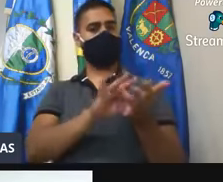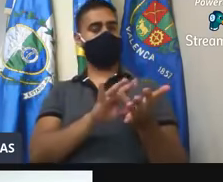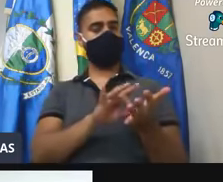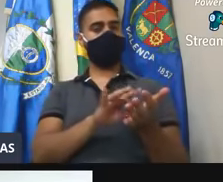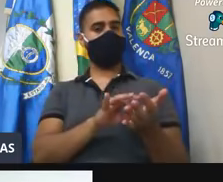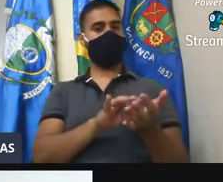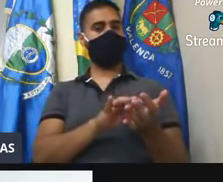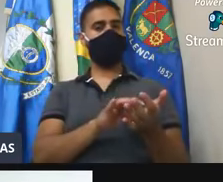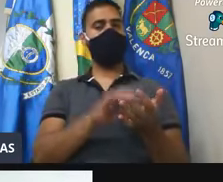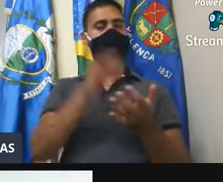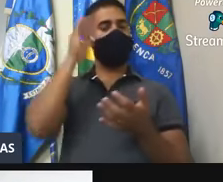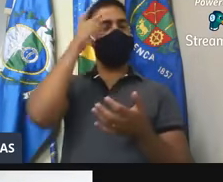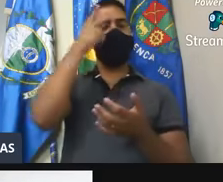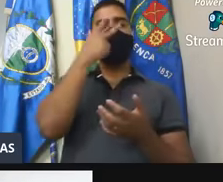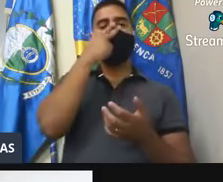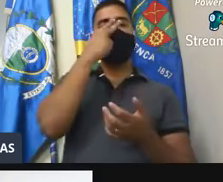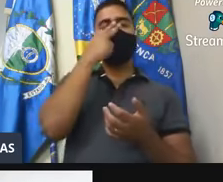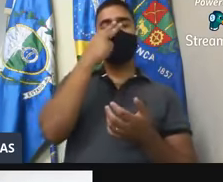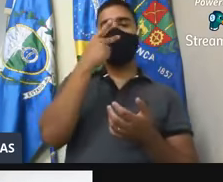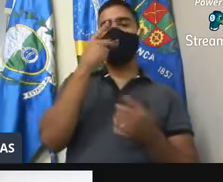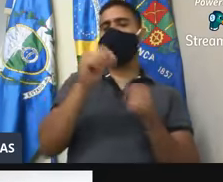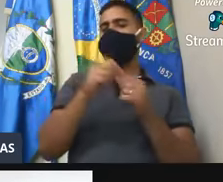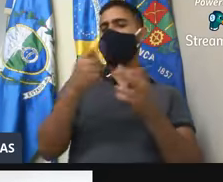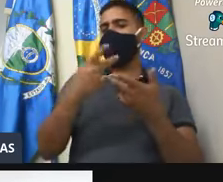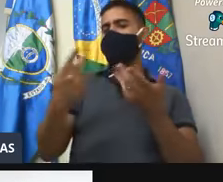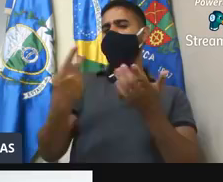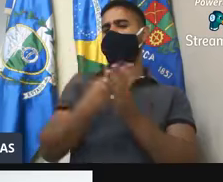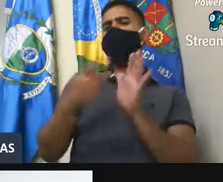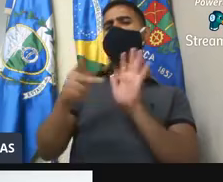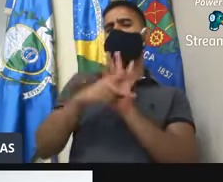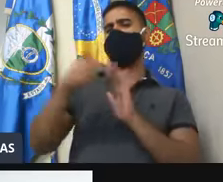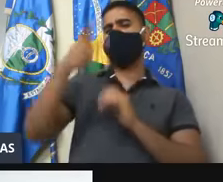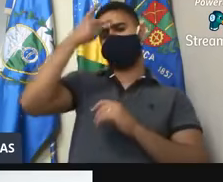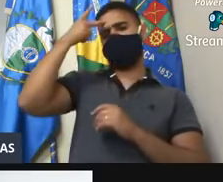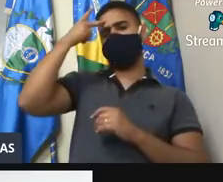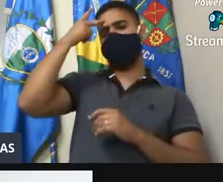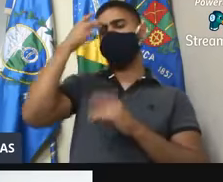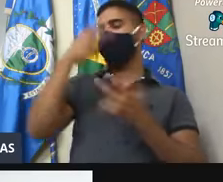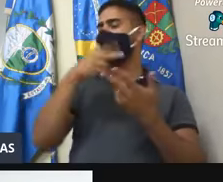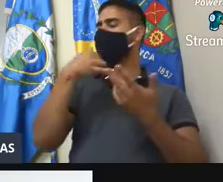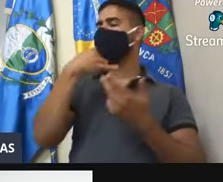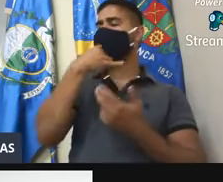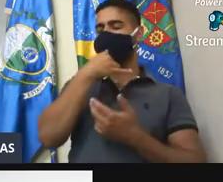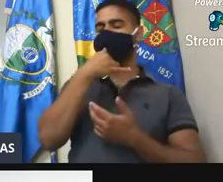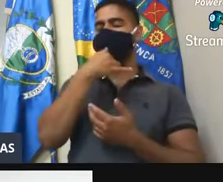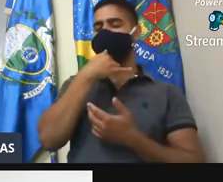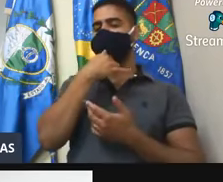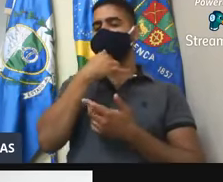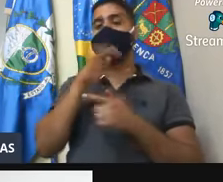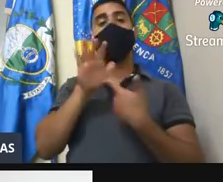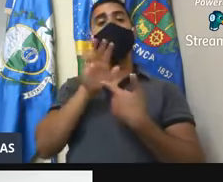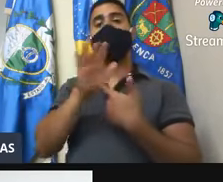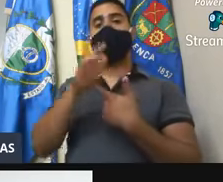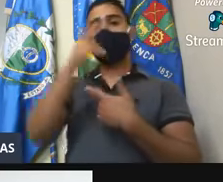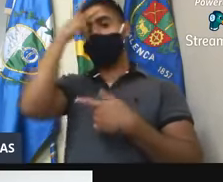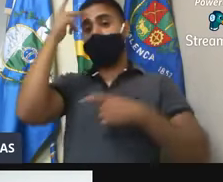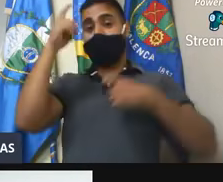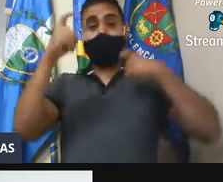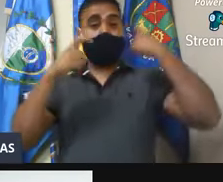então, acho que eles deram um tiro no pé no próprio vídeo. É triste? Isso mostra desespero, Silvio,